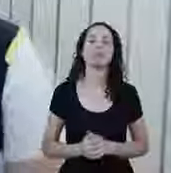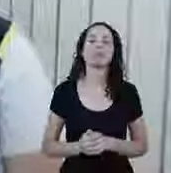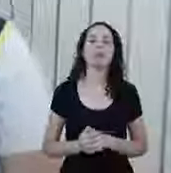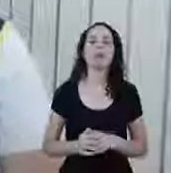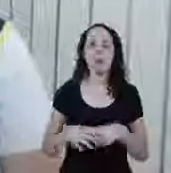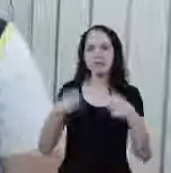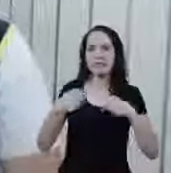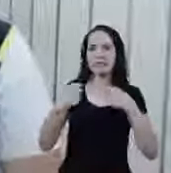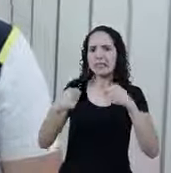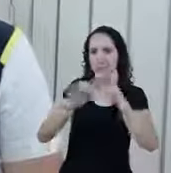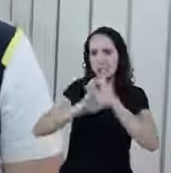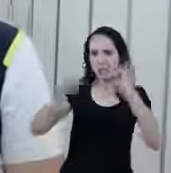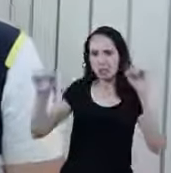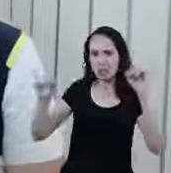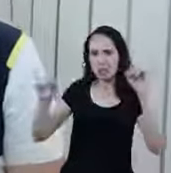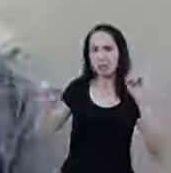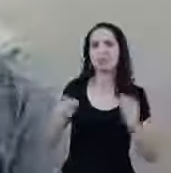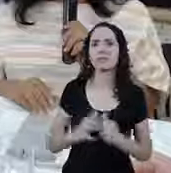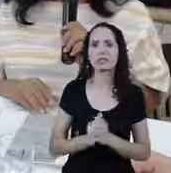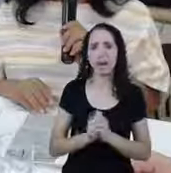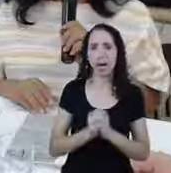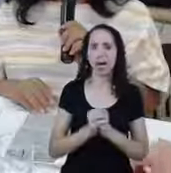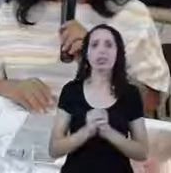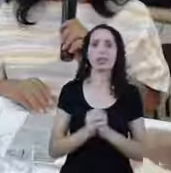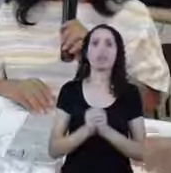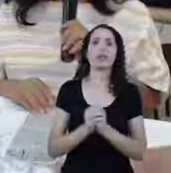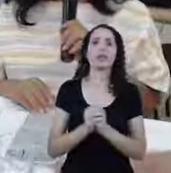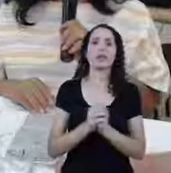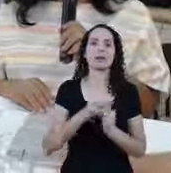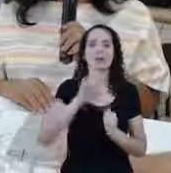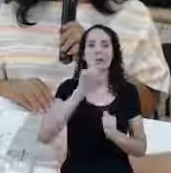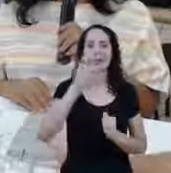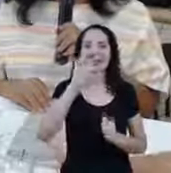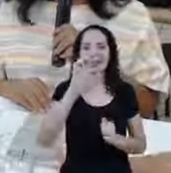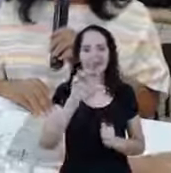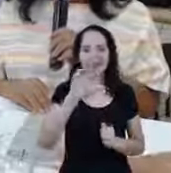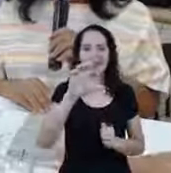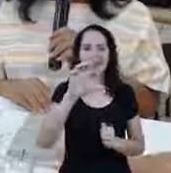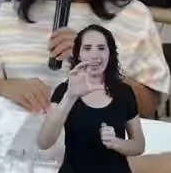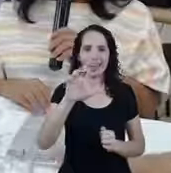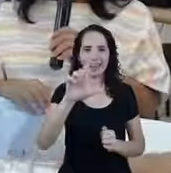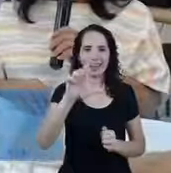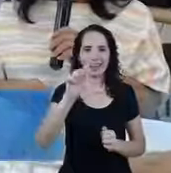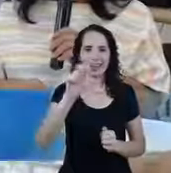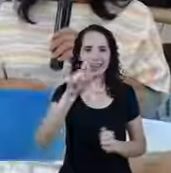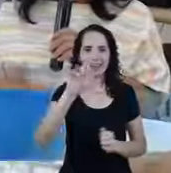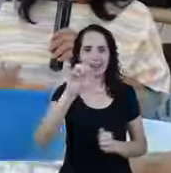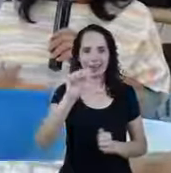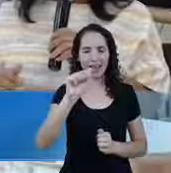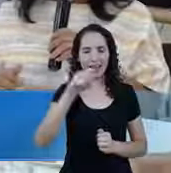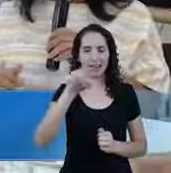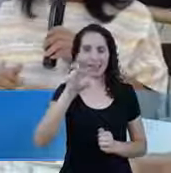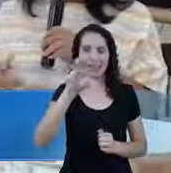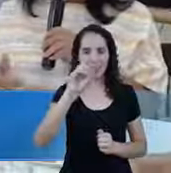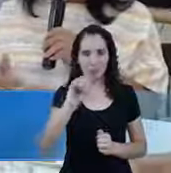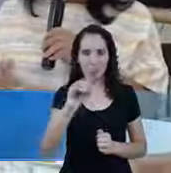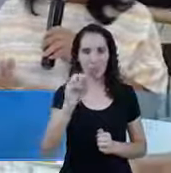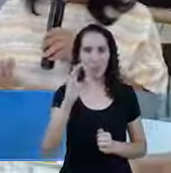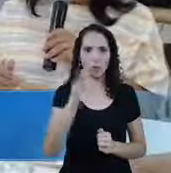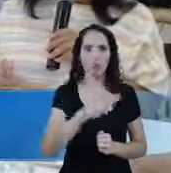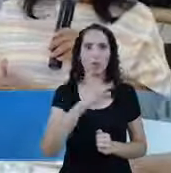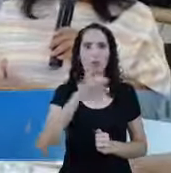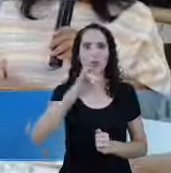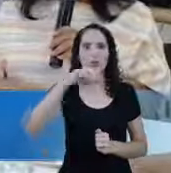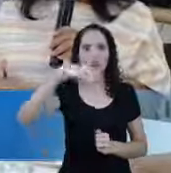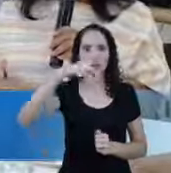declarar isso? Olha, ainda não temos essa informação, né? E como o doutor